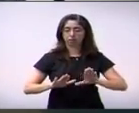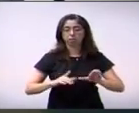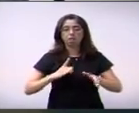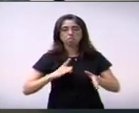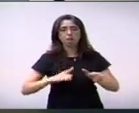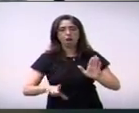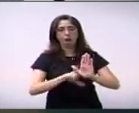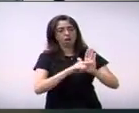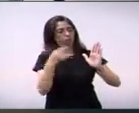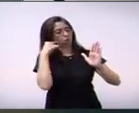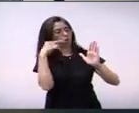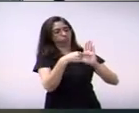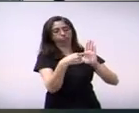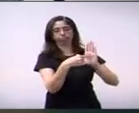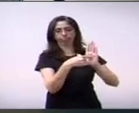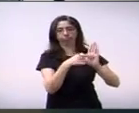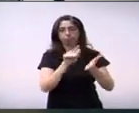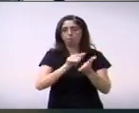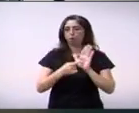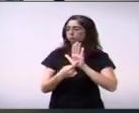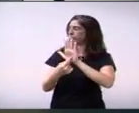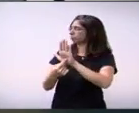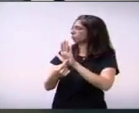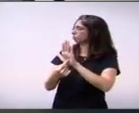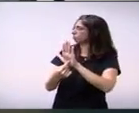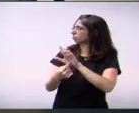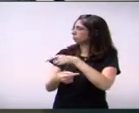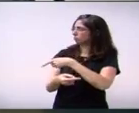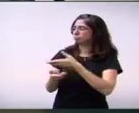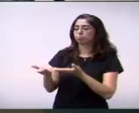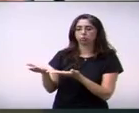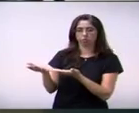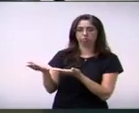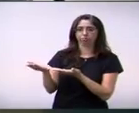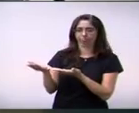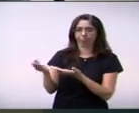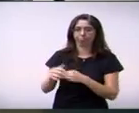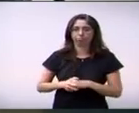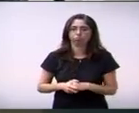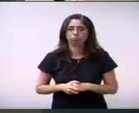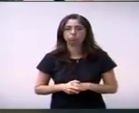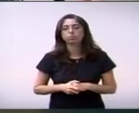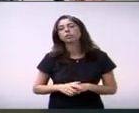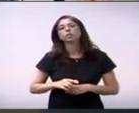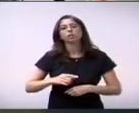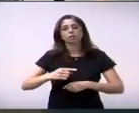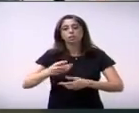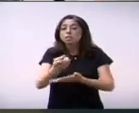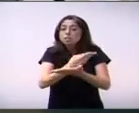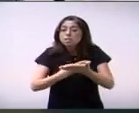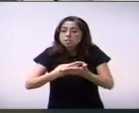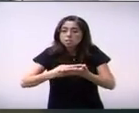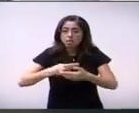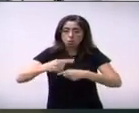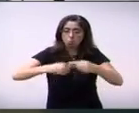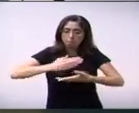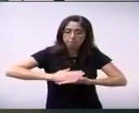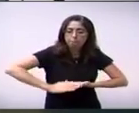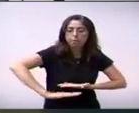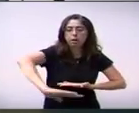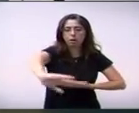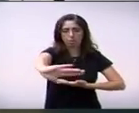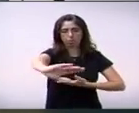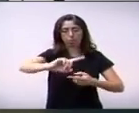de mineração citado, pelo mapa colocado, que este